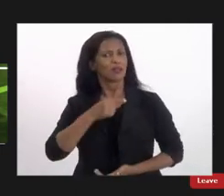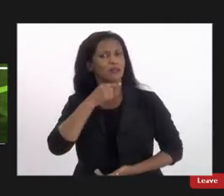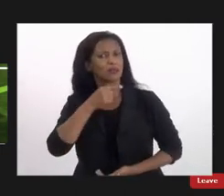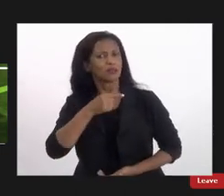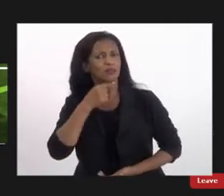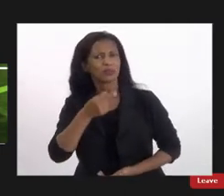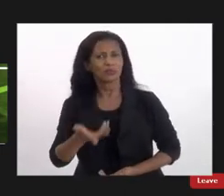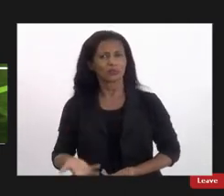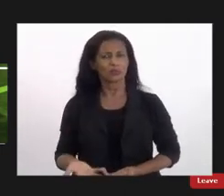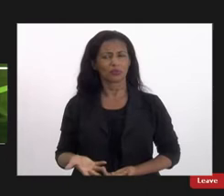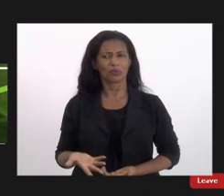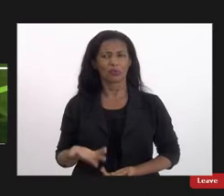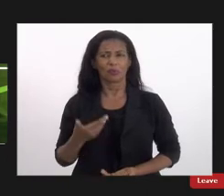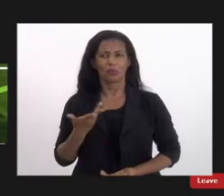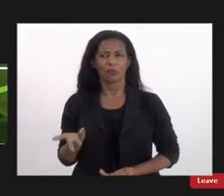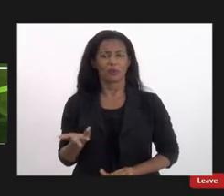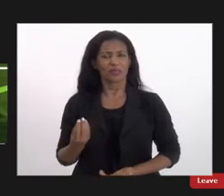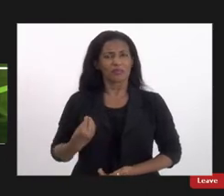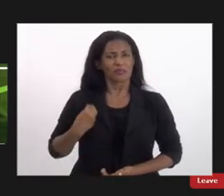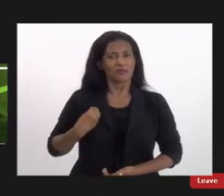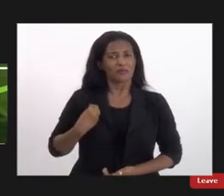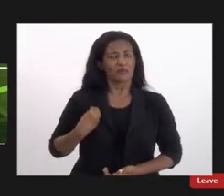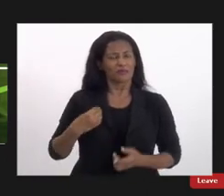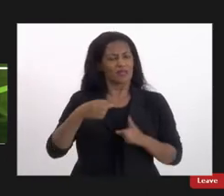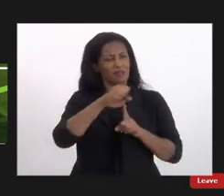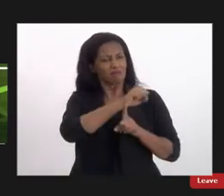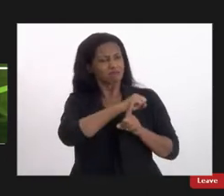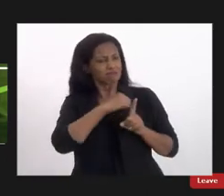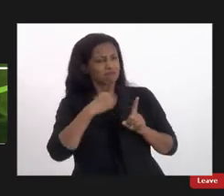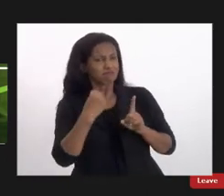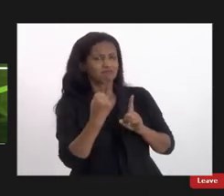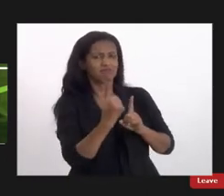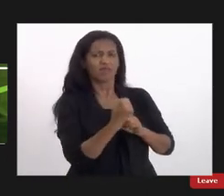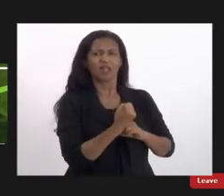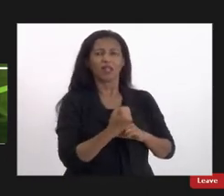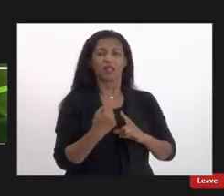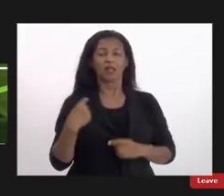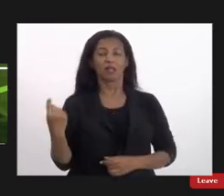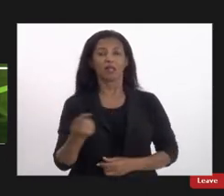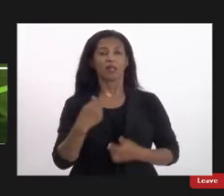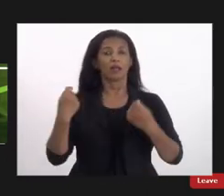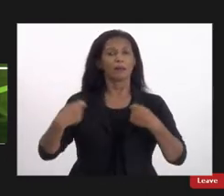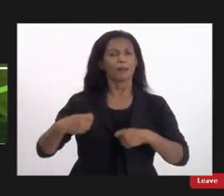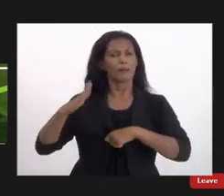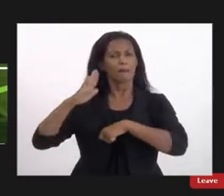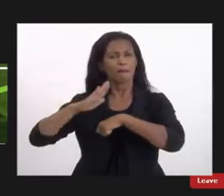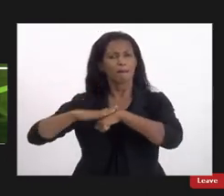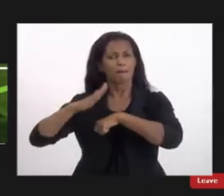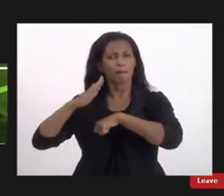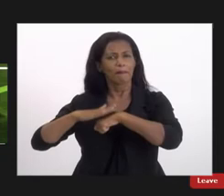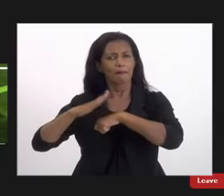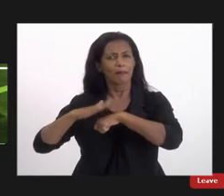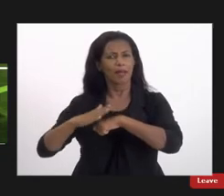se ver dentro da sociedade e nós precisamos cada vez mais